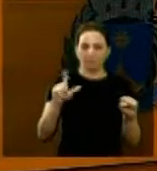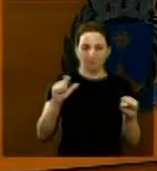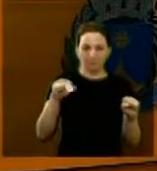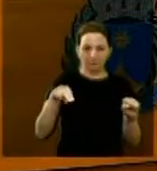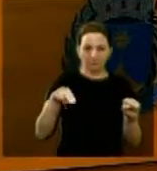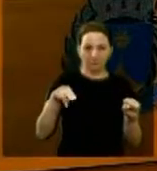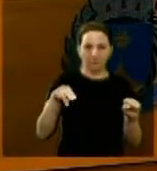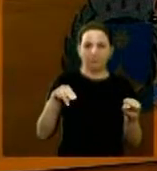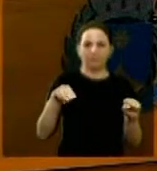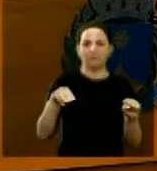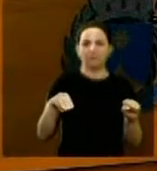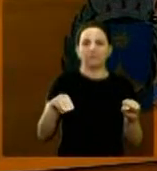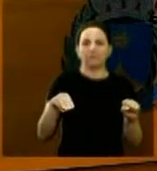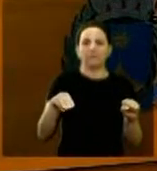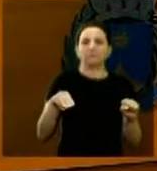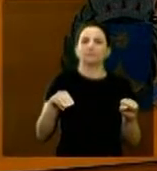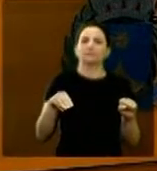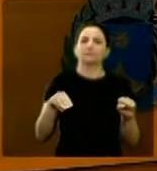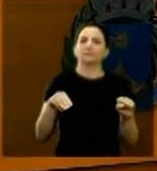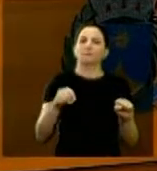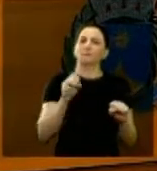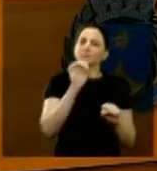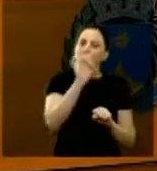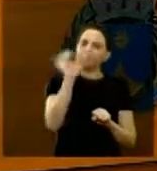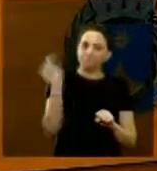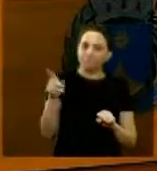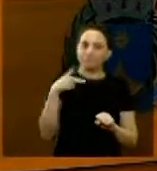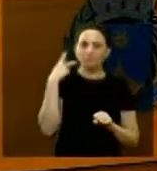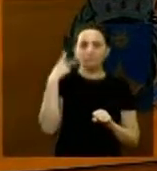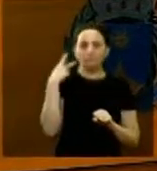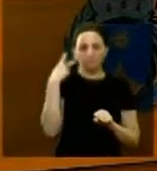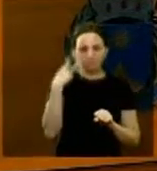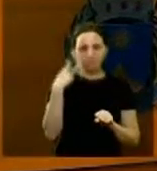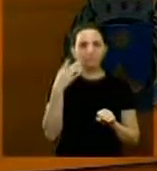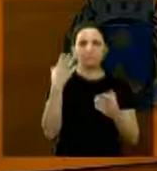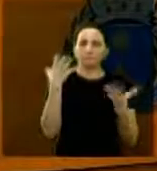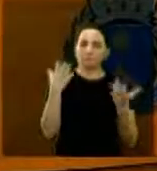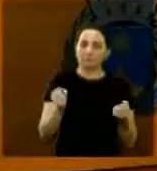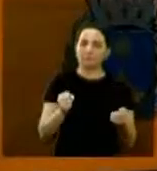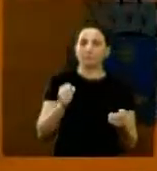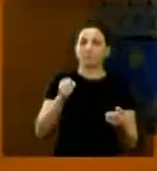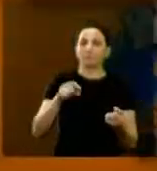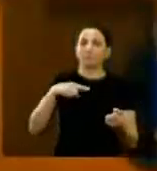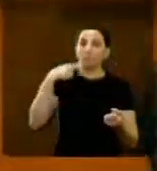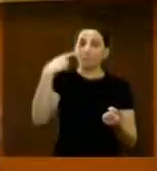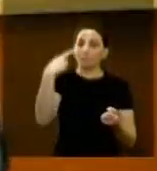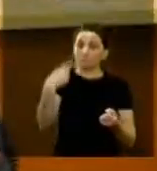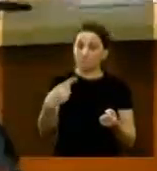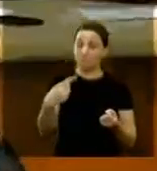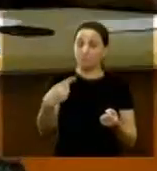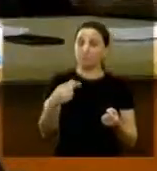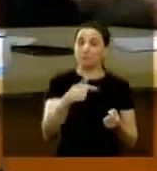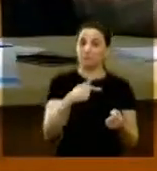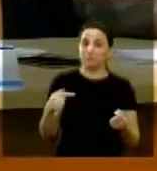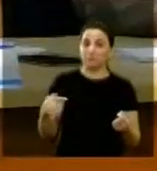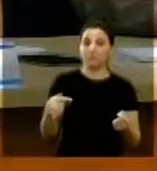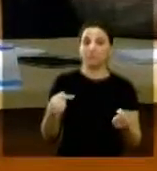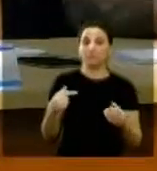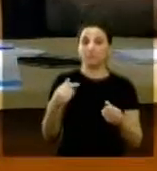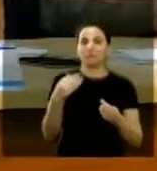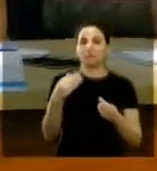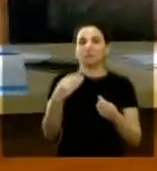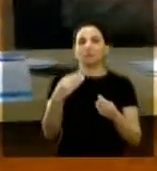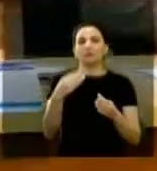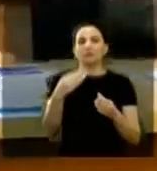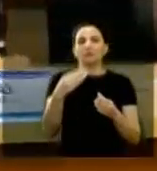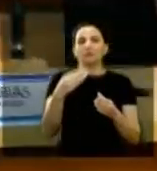projeto foi aprovado por unanimidade ele volta na próxima sessão para a segunda votação encerrado a ordem do dia nós vamos passar